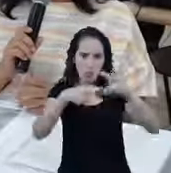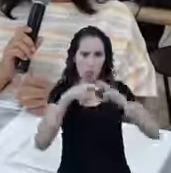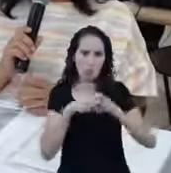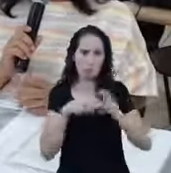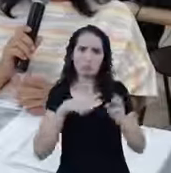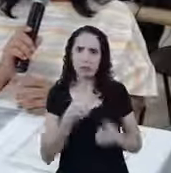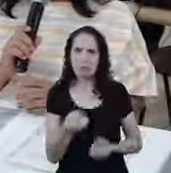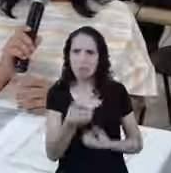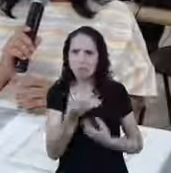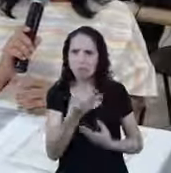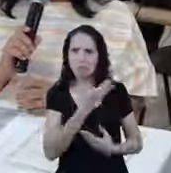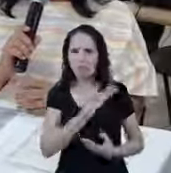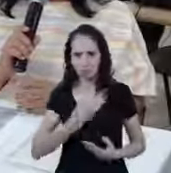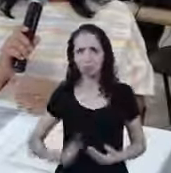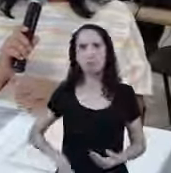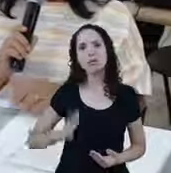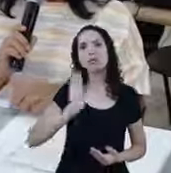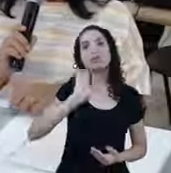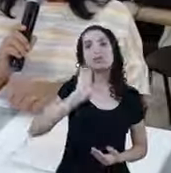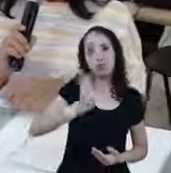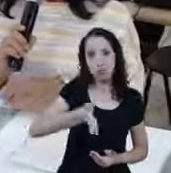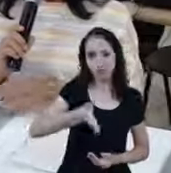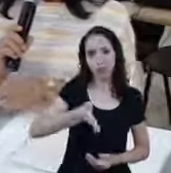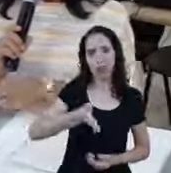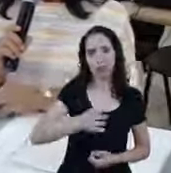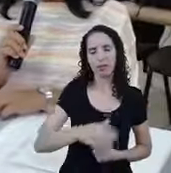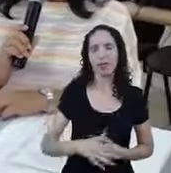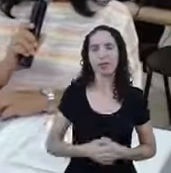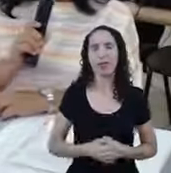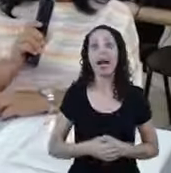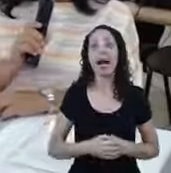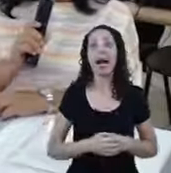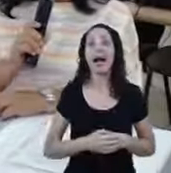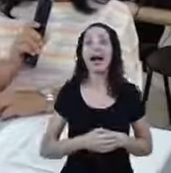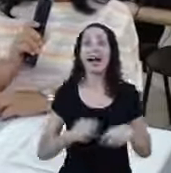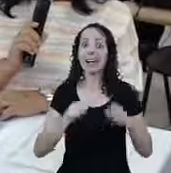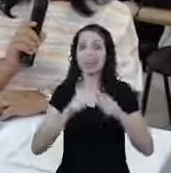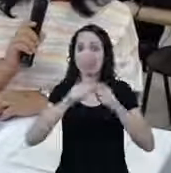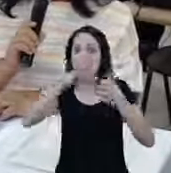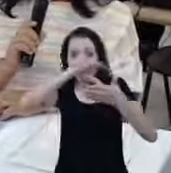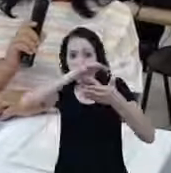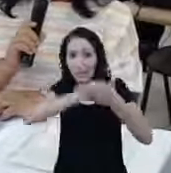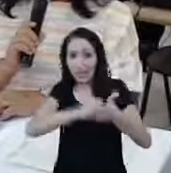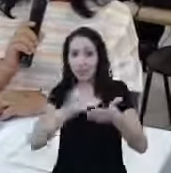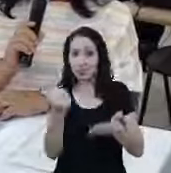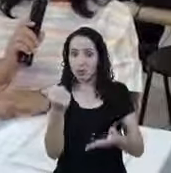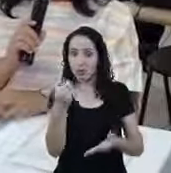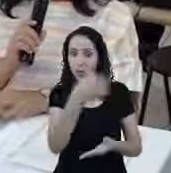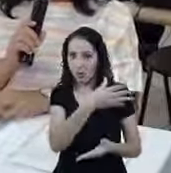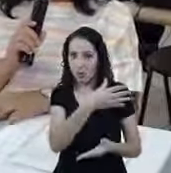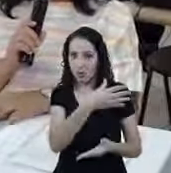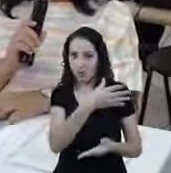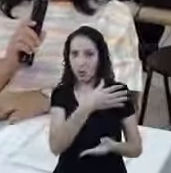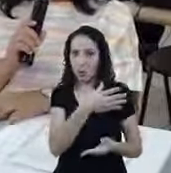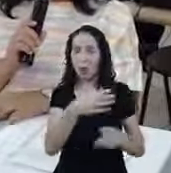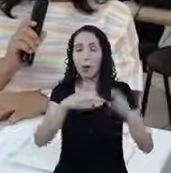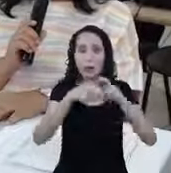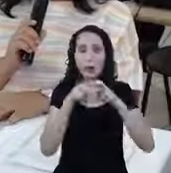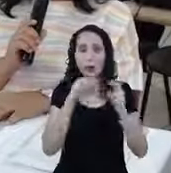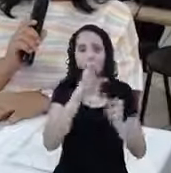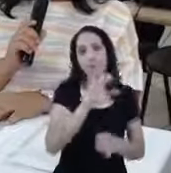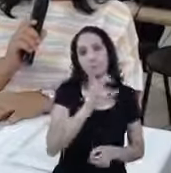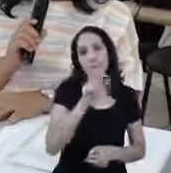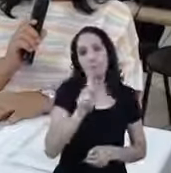informação Então, quando ele fizer esse cadastro novo O que vai acontecer? Pelo CPF